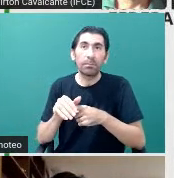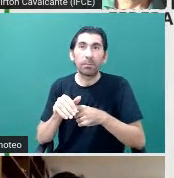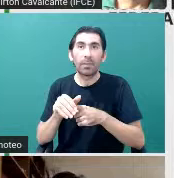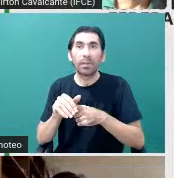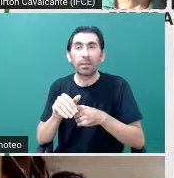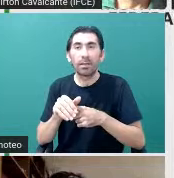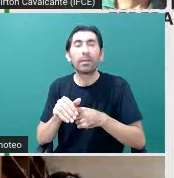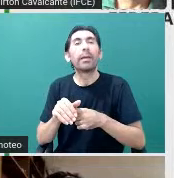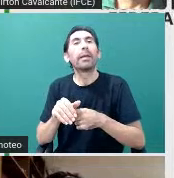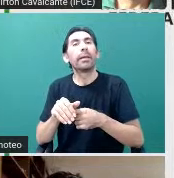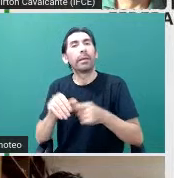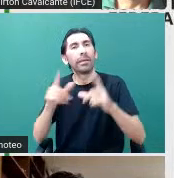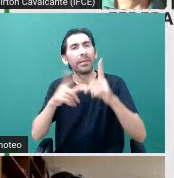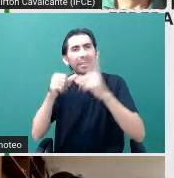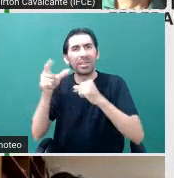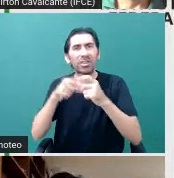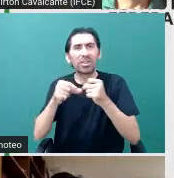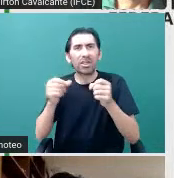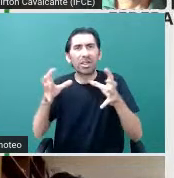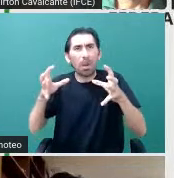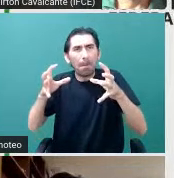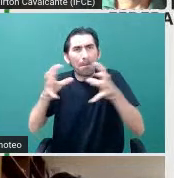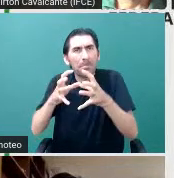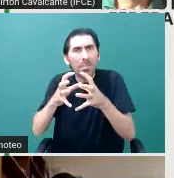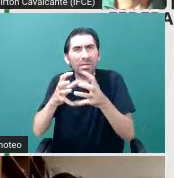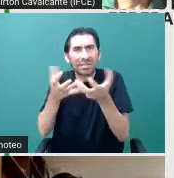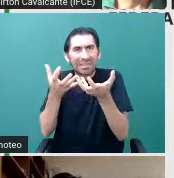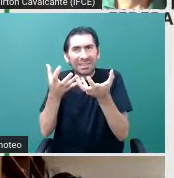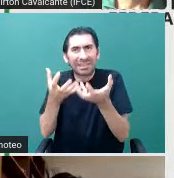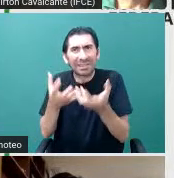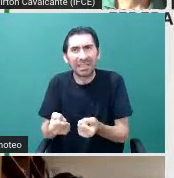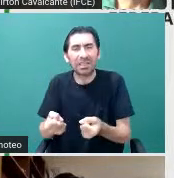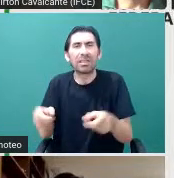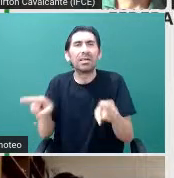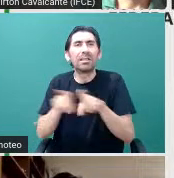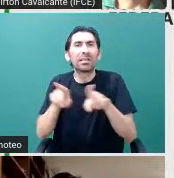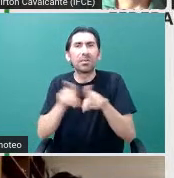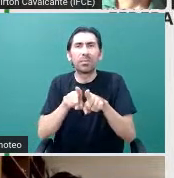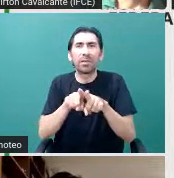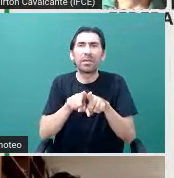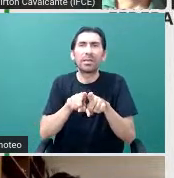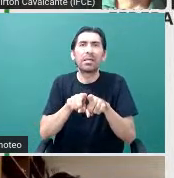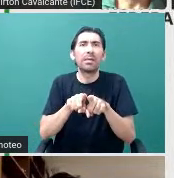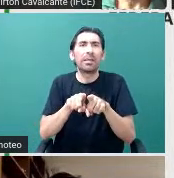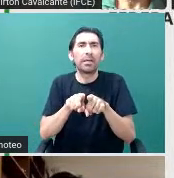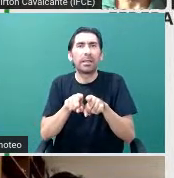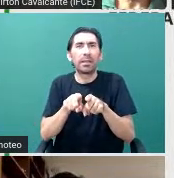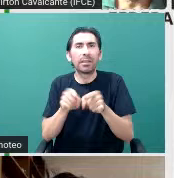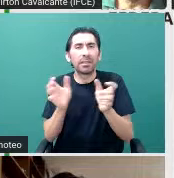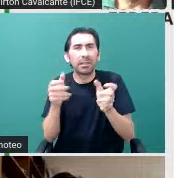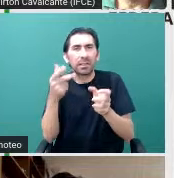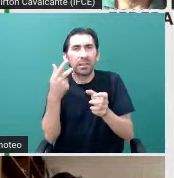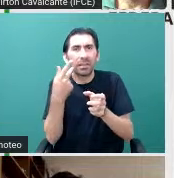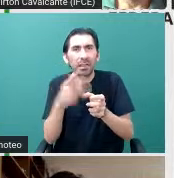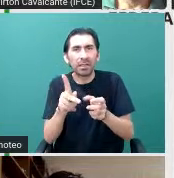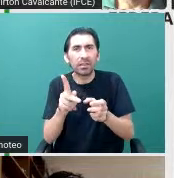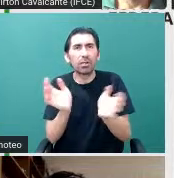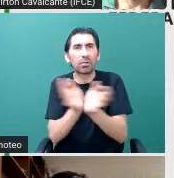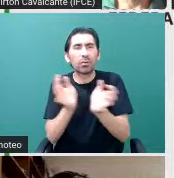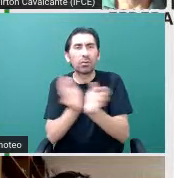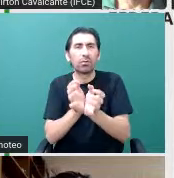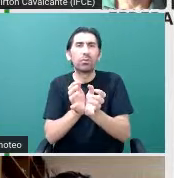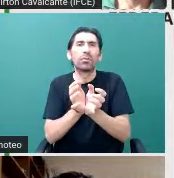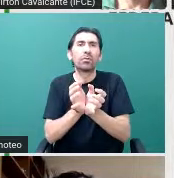densos, e nesse aglomerado especial tem estrelas anãs brancas, e a gente conseguiu detectar, pela primeira